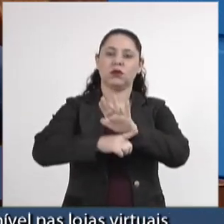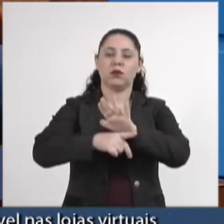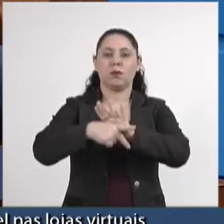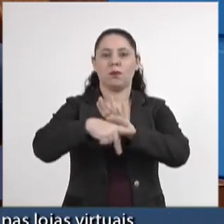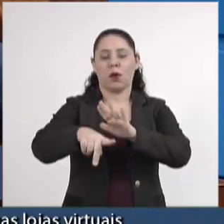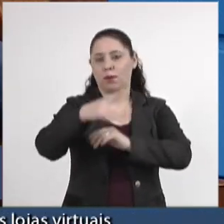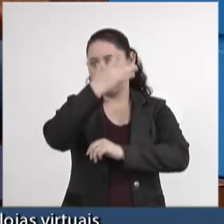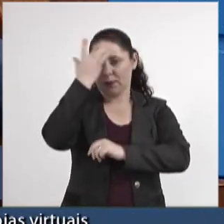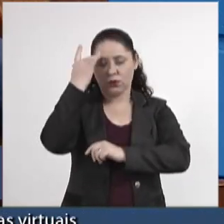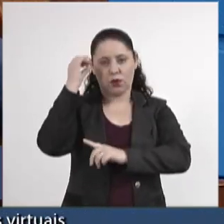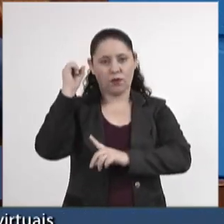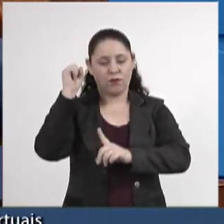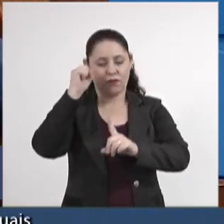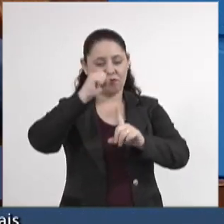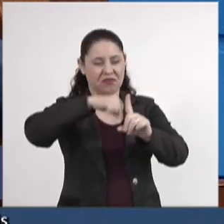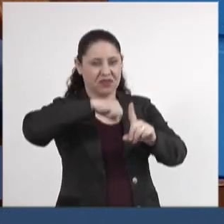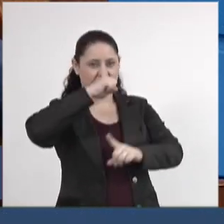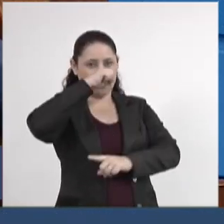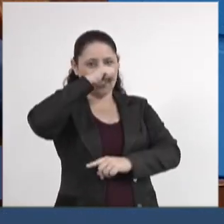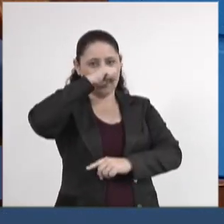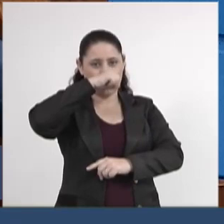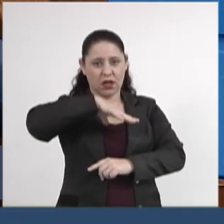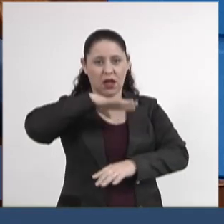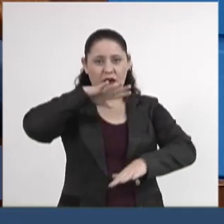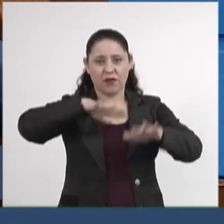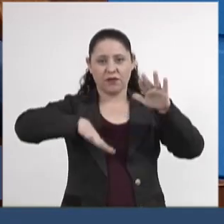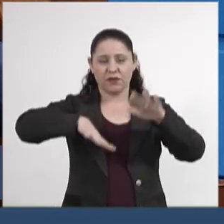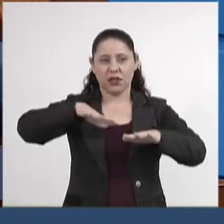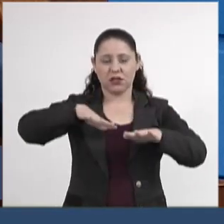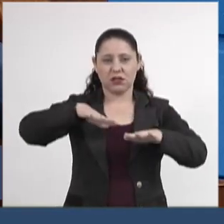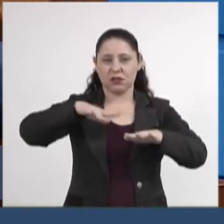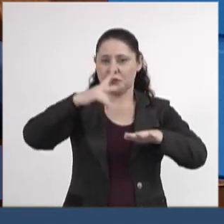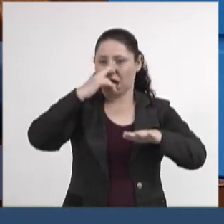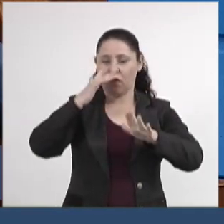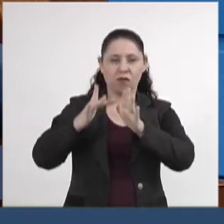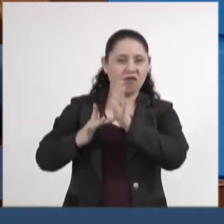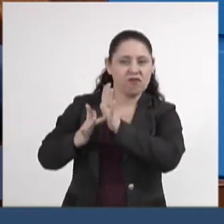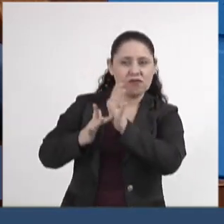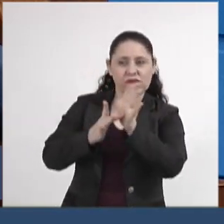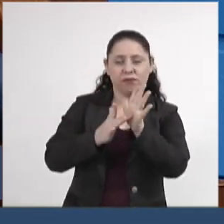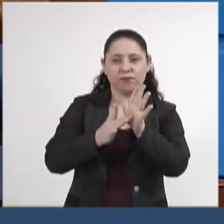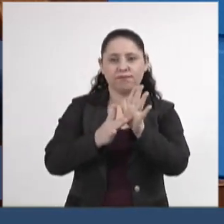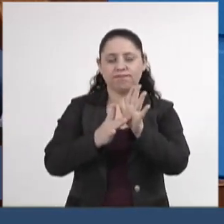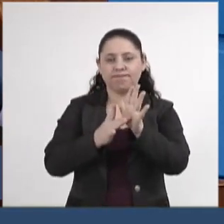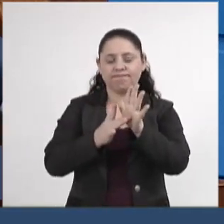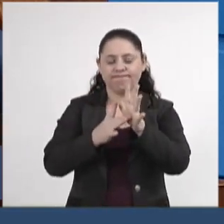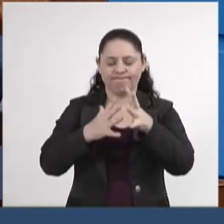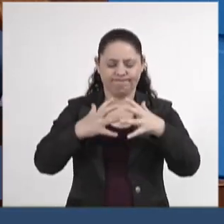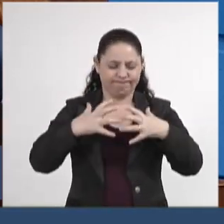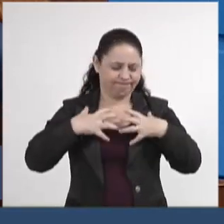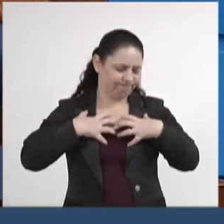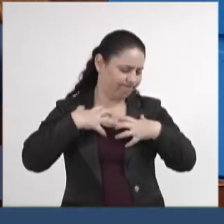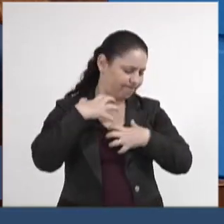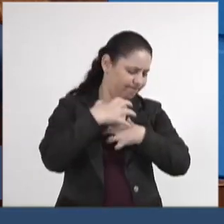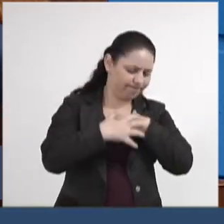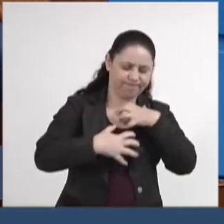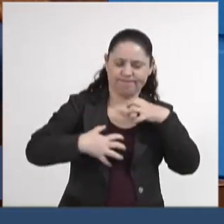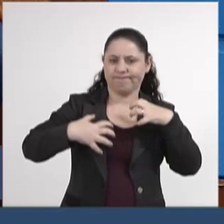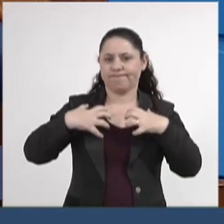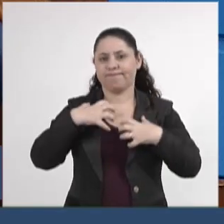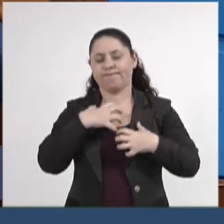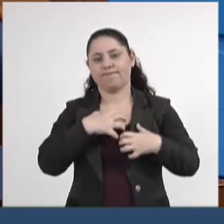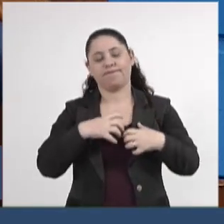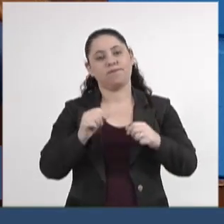violências muitas vezes dissimuladas, elas mexem muito comigo e